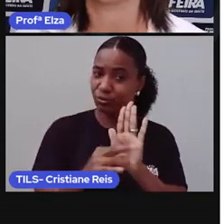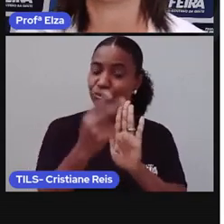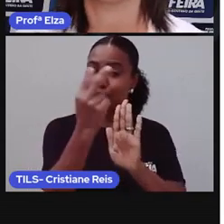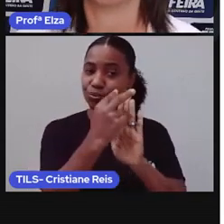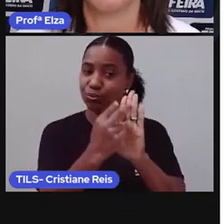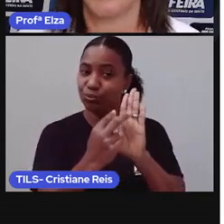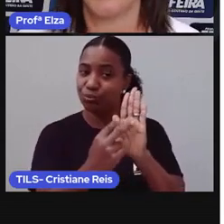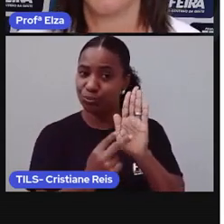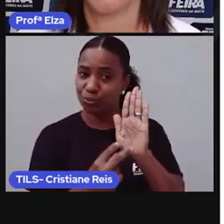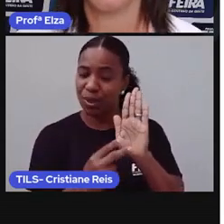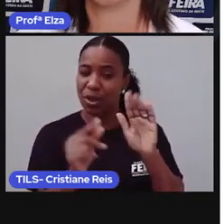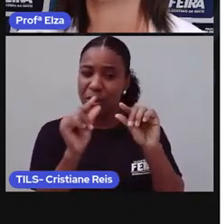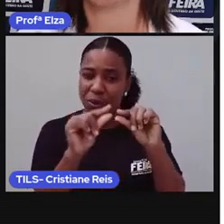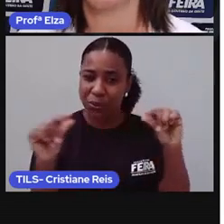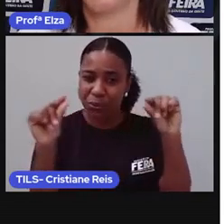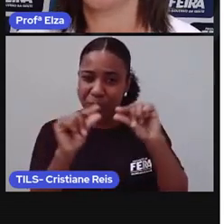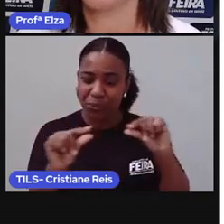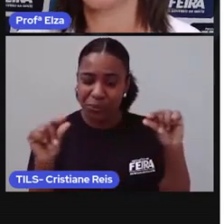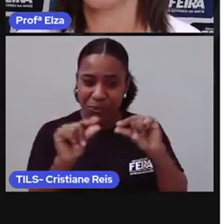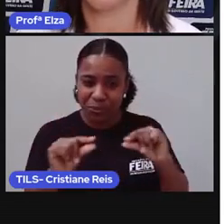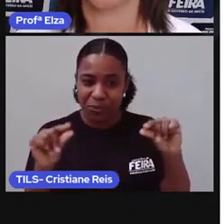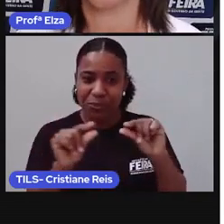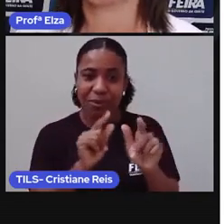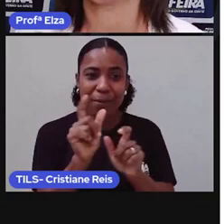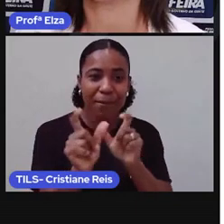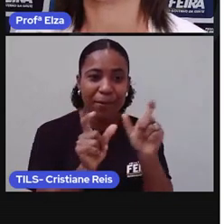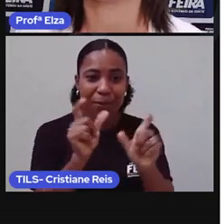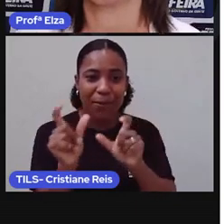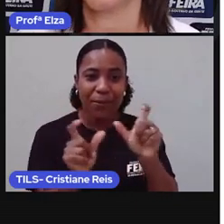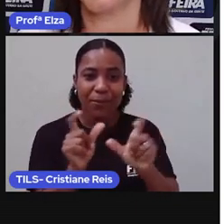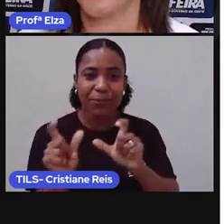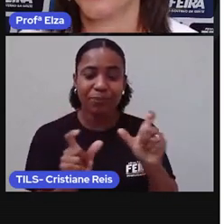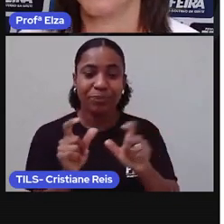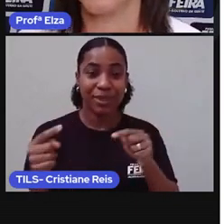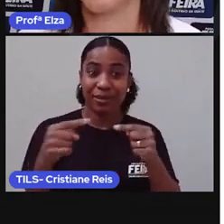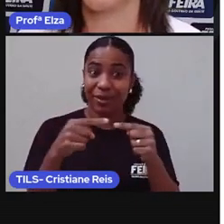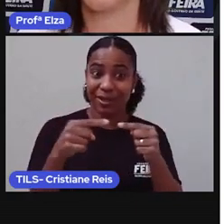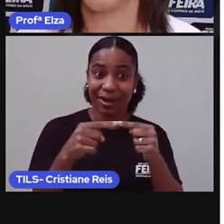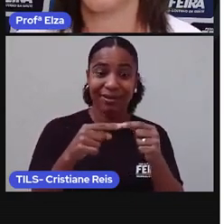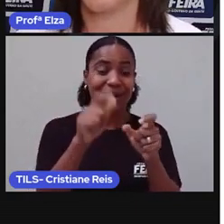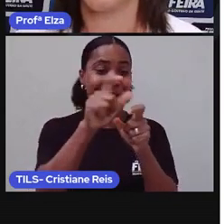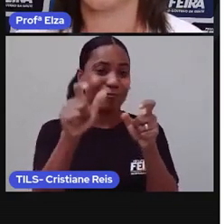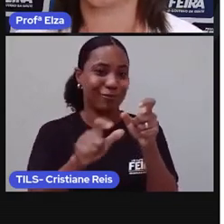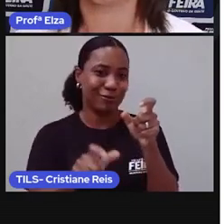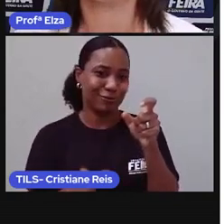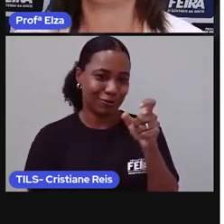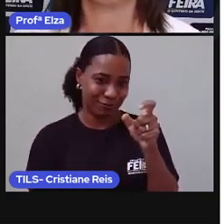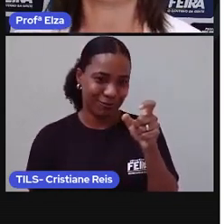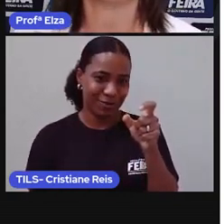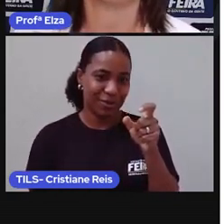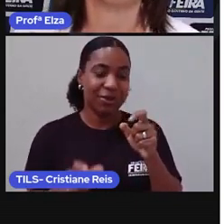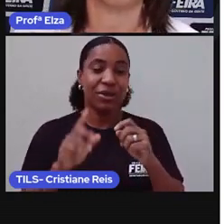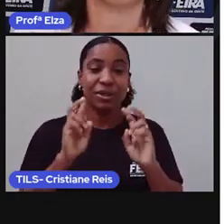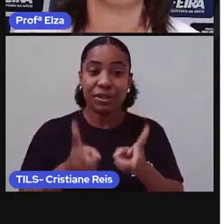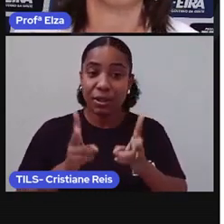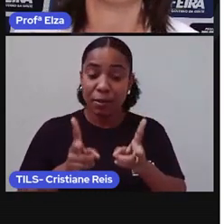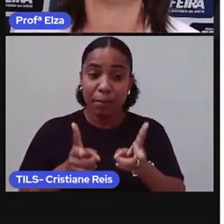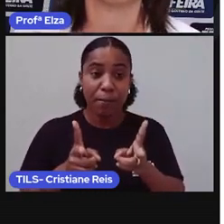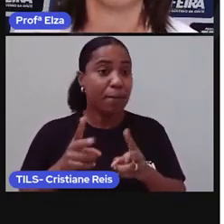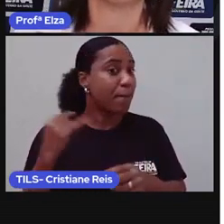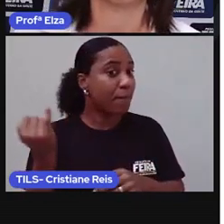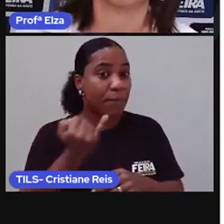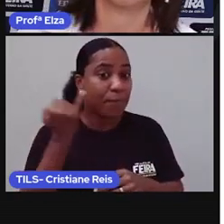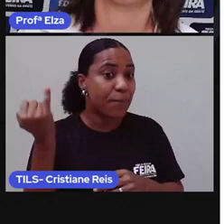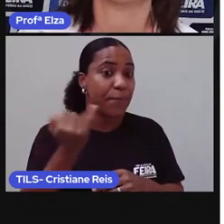você sublinhar as palavras relativas aos adjetivos. Então, é sempre importante